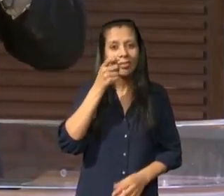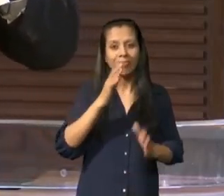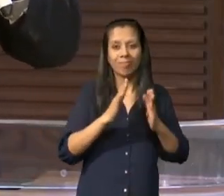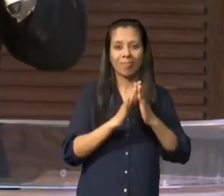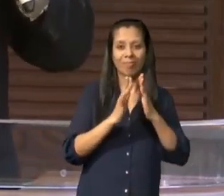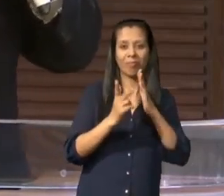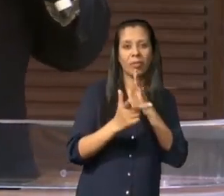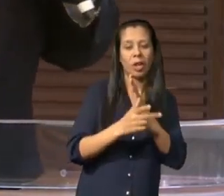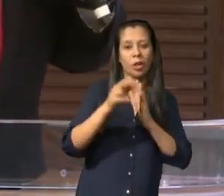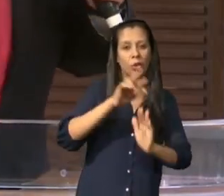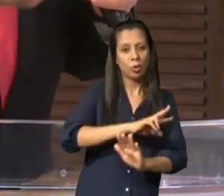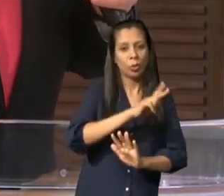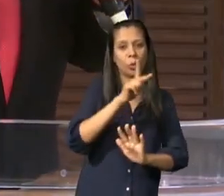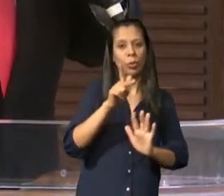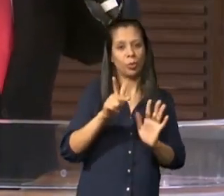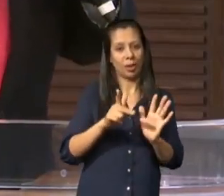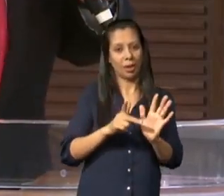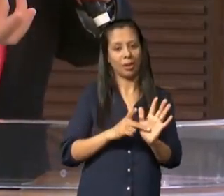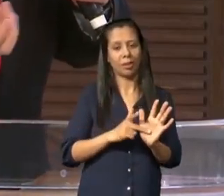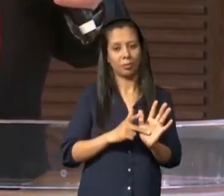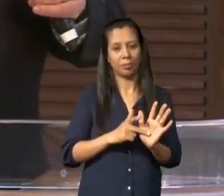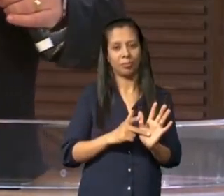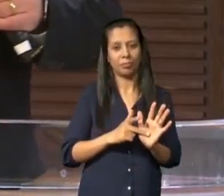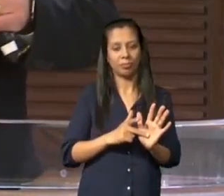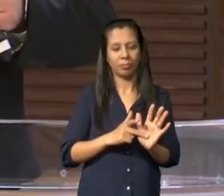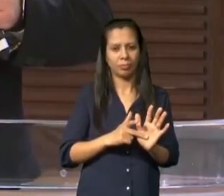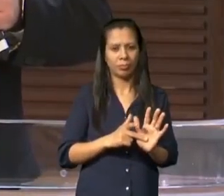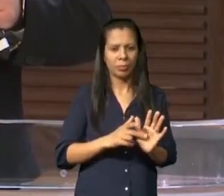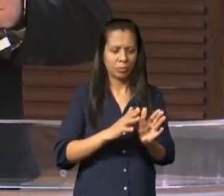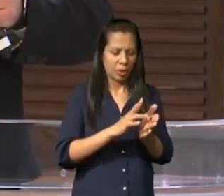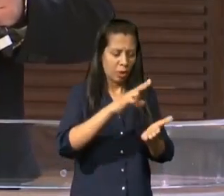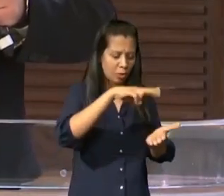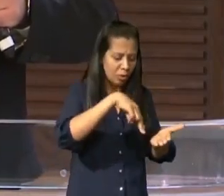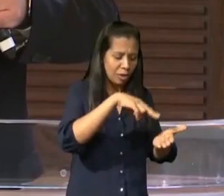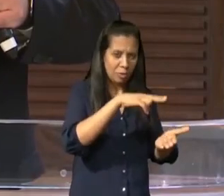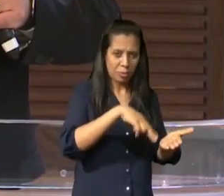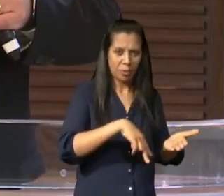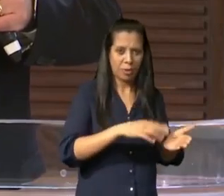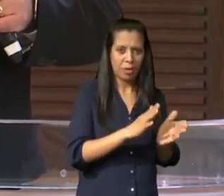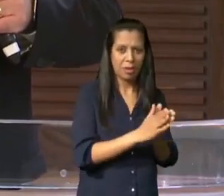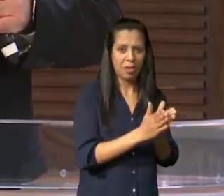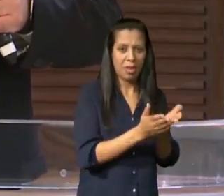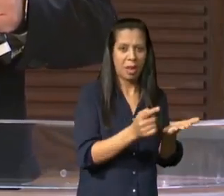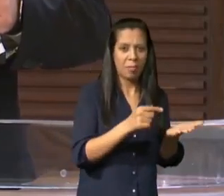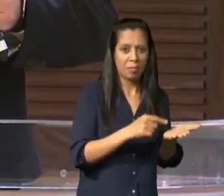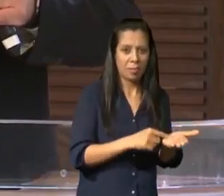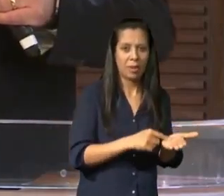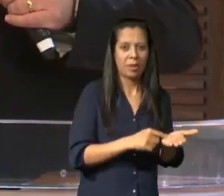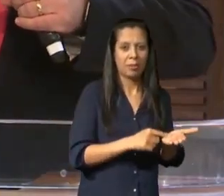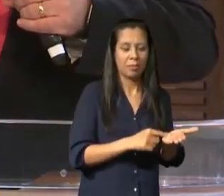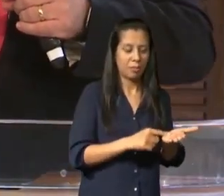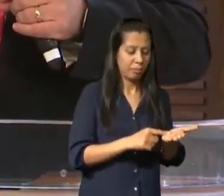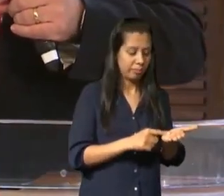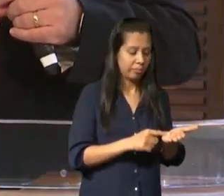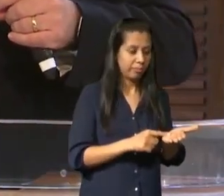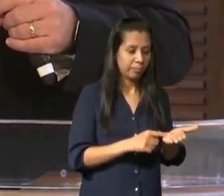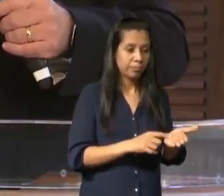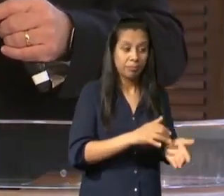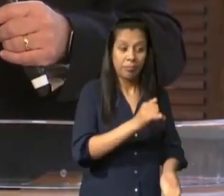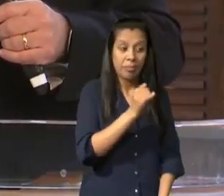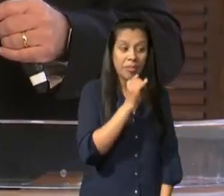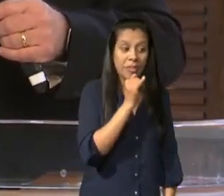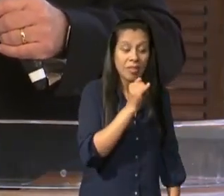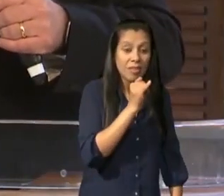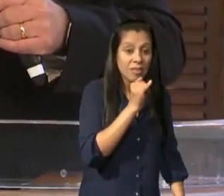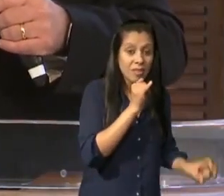traduz desta forma este versículo 11 esses incidentes são sinais de